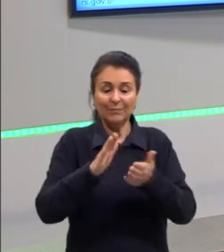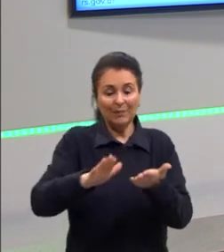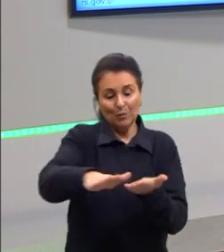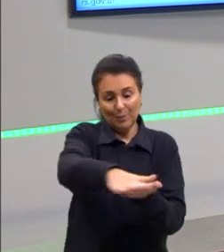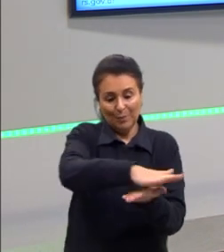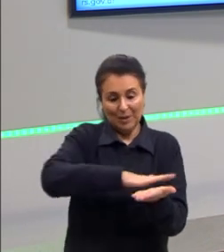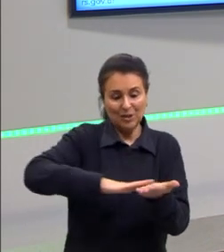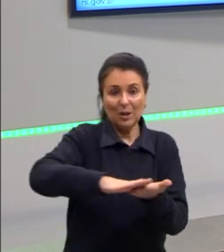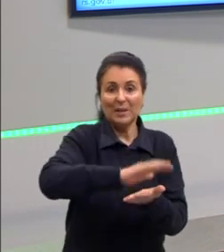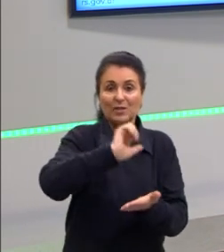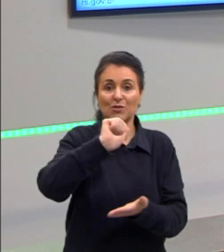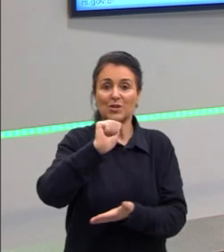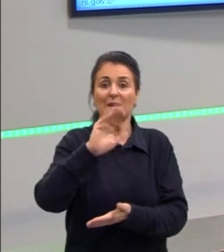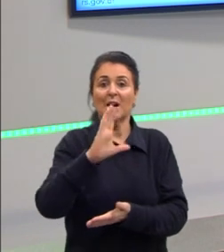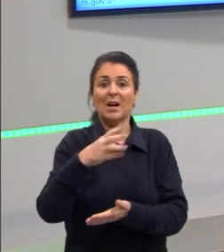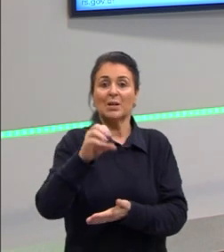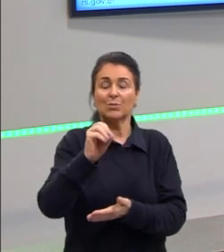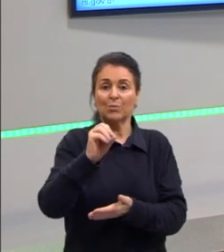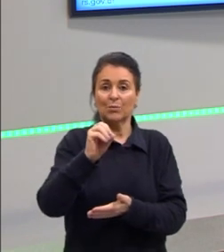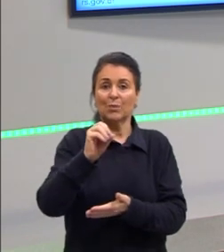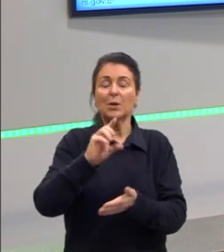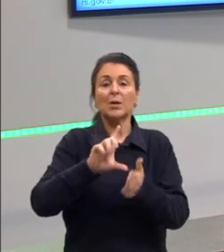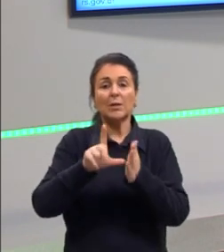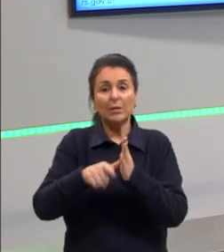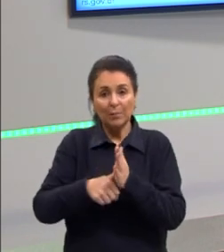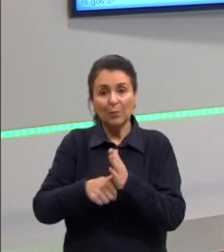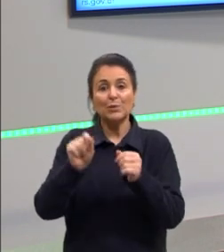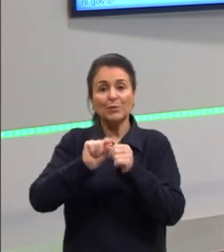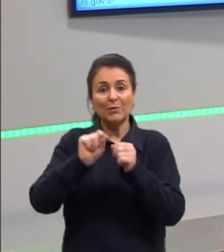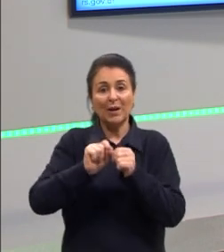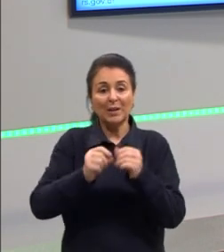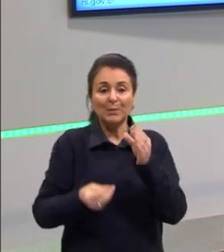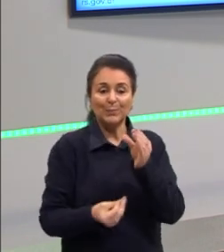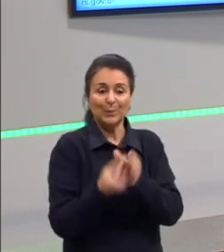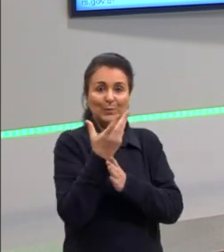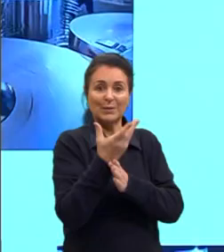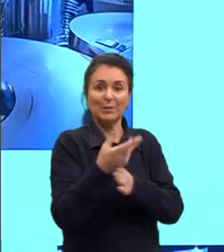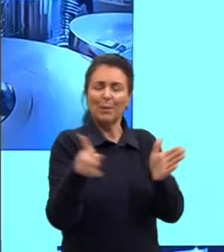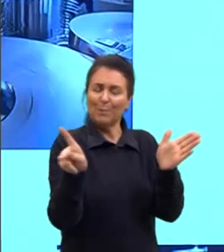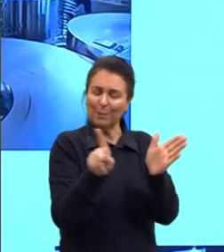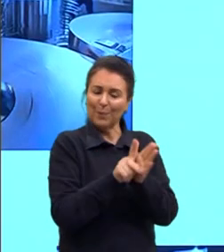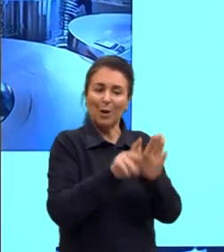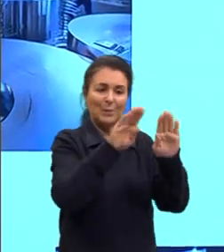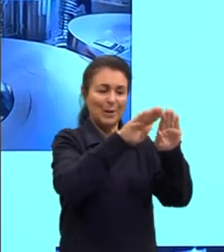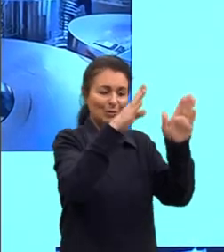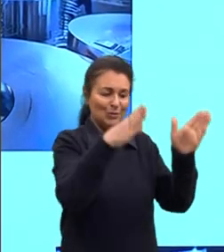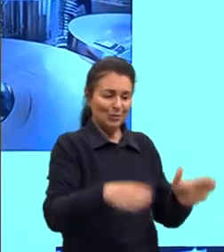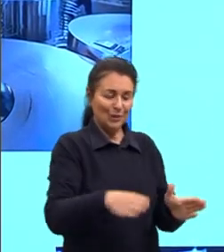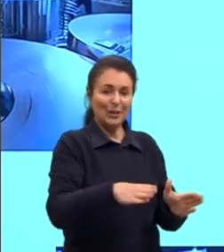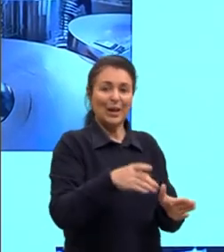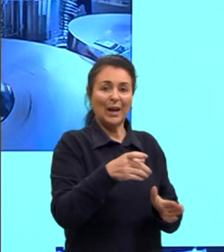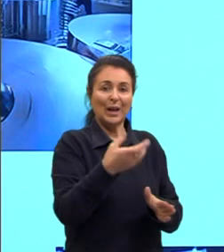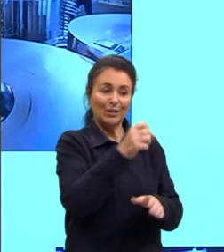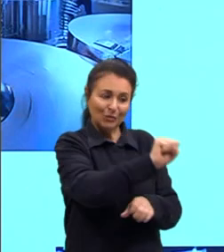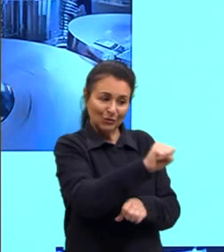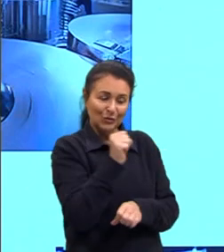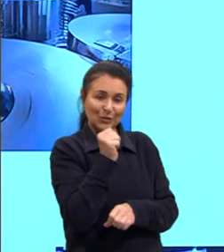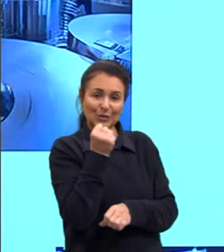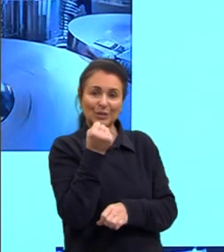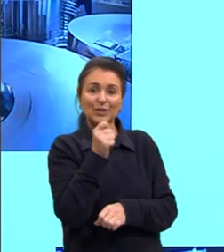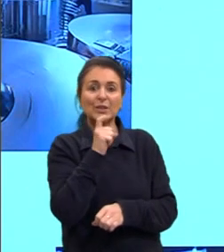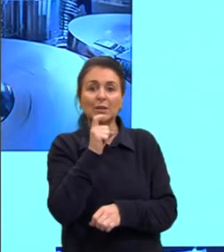vai ser para o produto de consumo durável, vai produzir a geladeira. E aí nós temos de bens de consumo não duráveis, que são aqueles